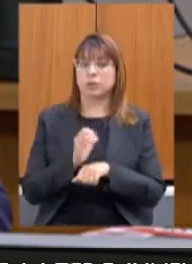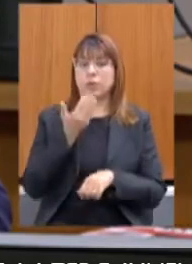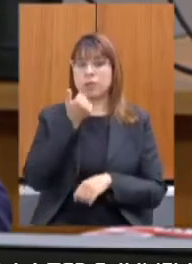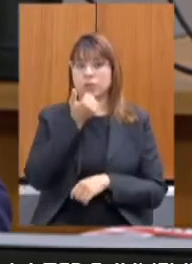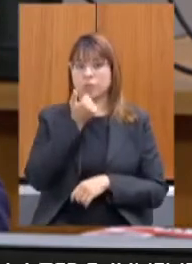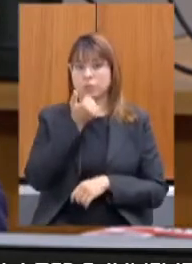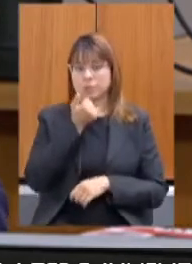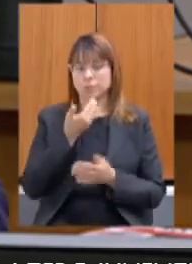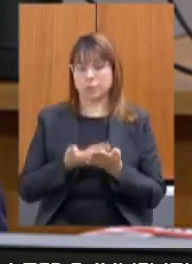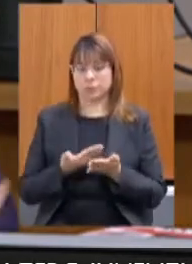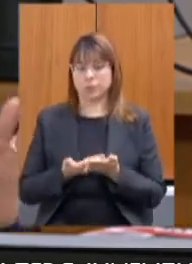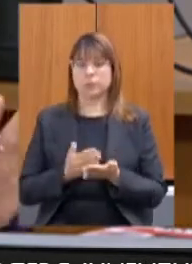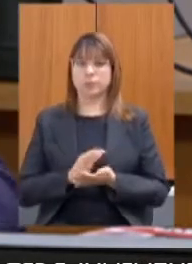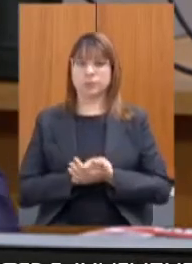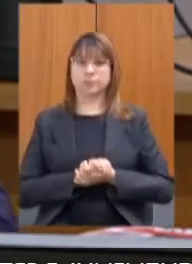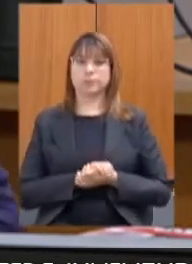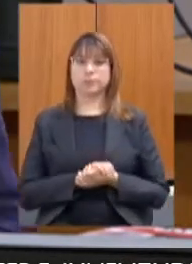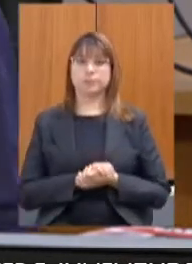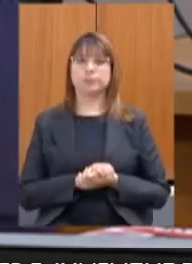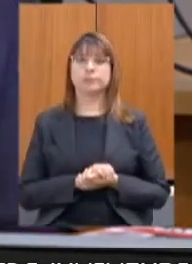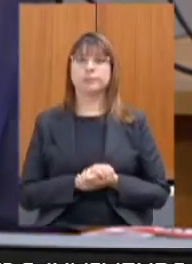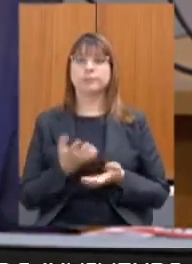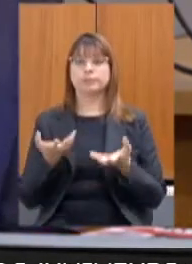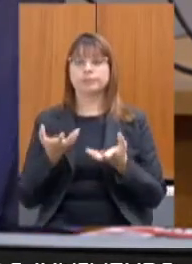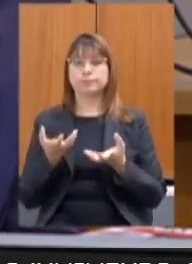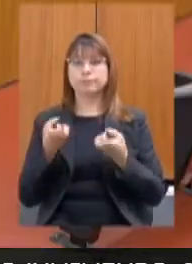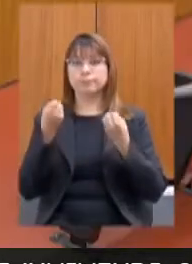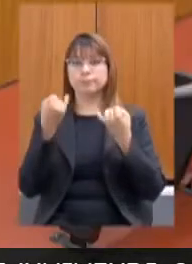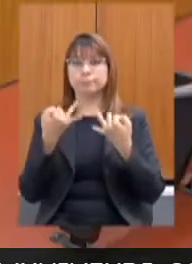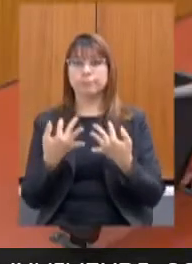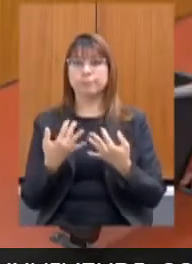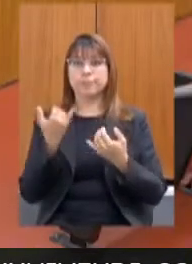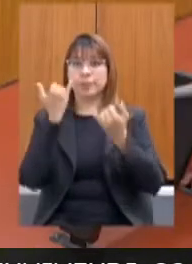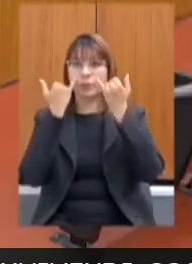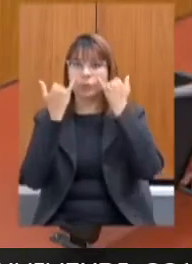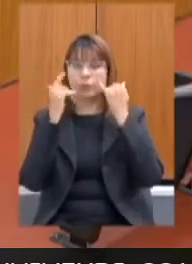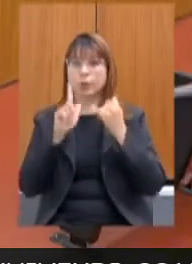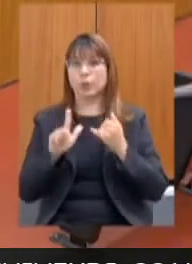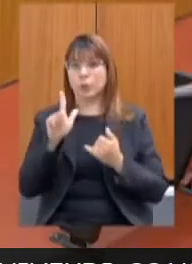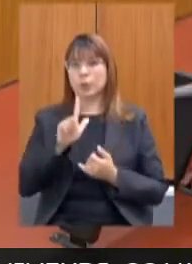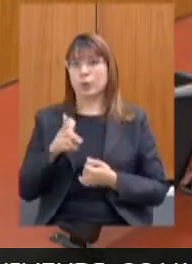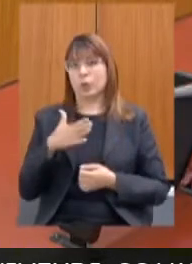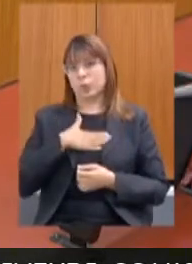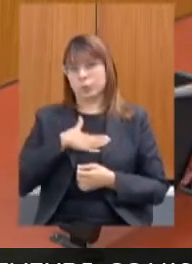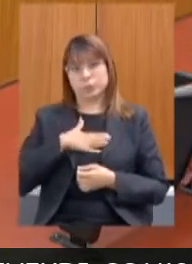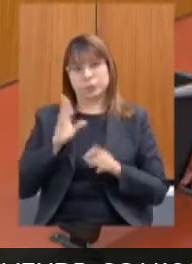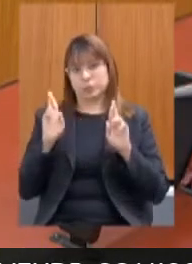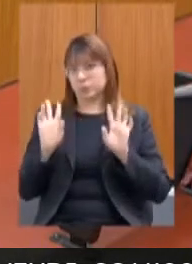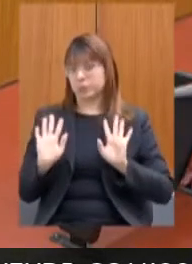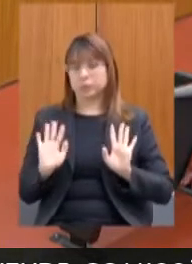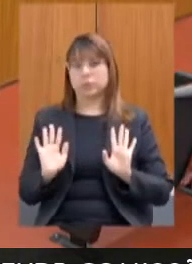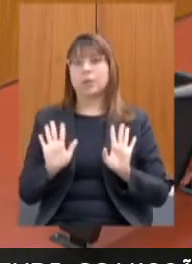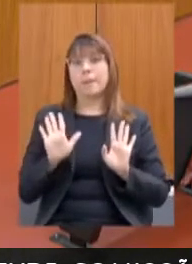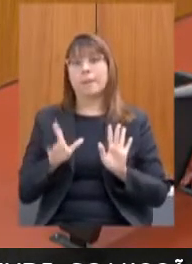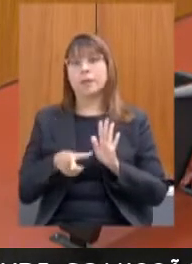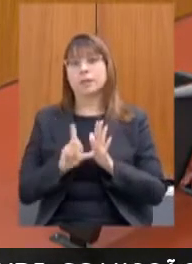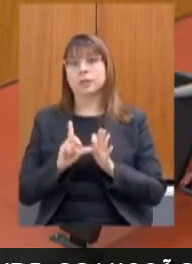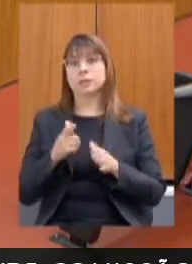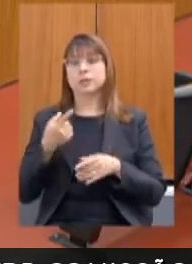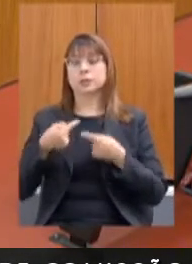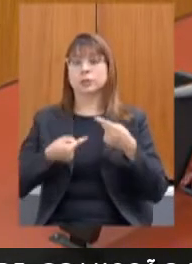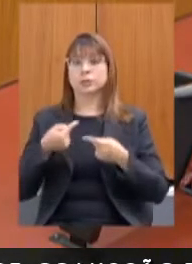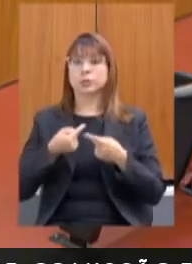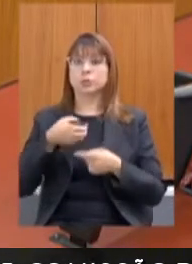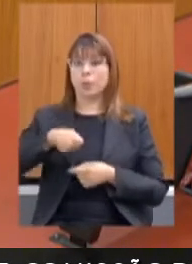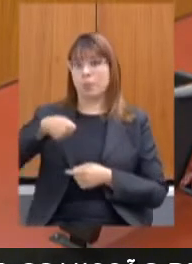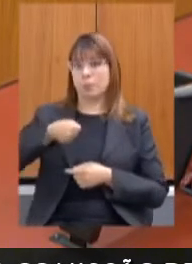Escolar eu gostaria de esclarecer pela informação lógico que não é minha pasta mas assim como a gente discutiu o Bolsa Família